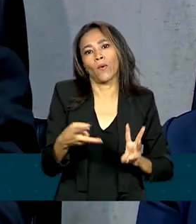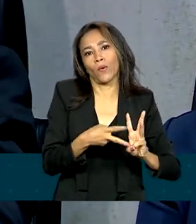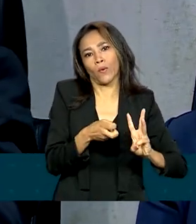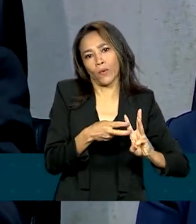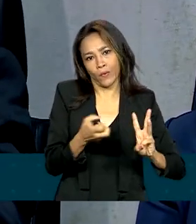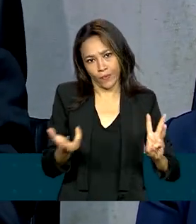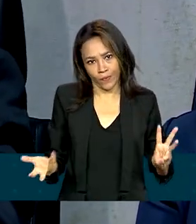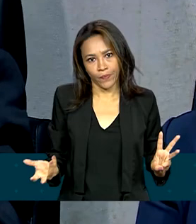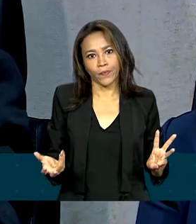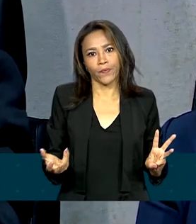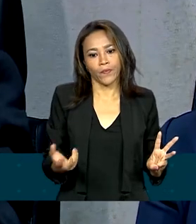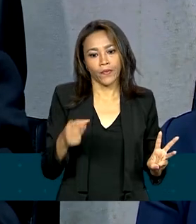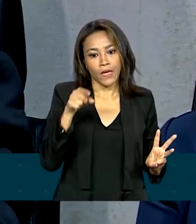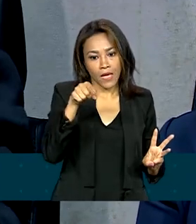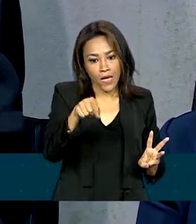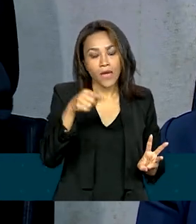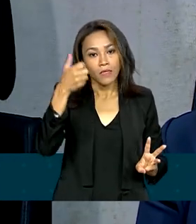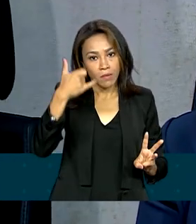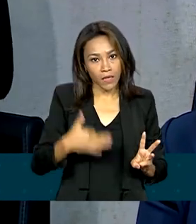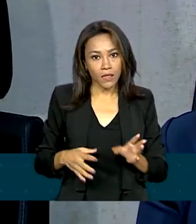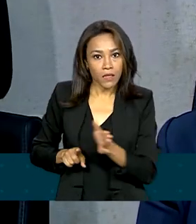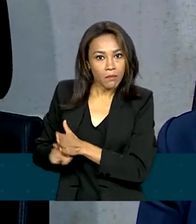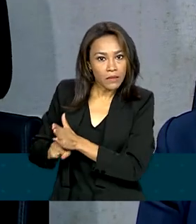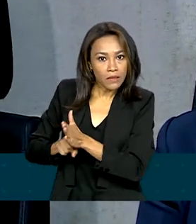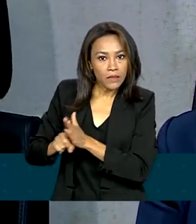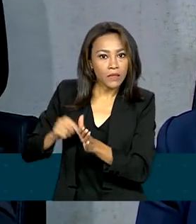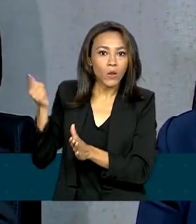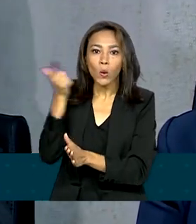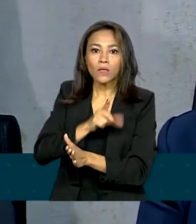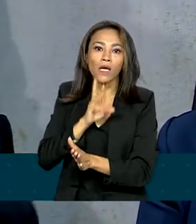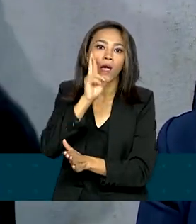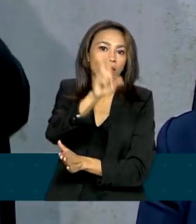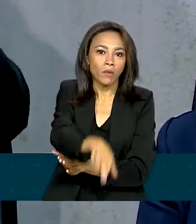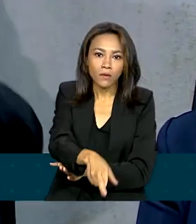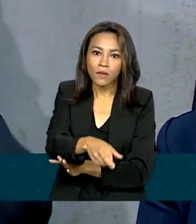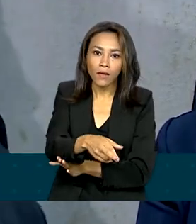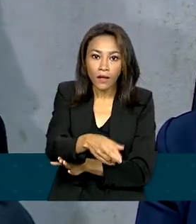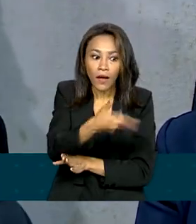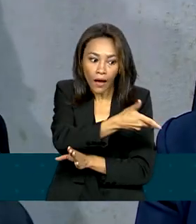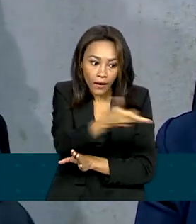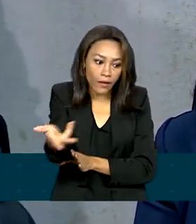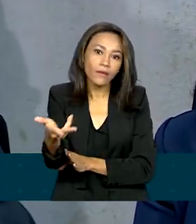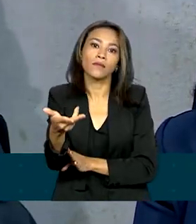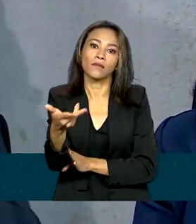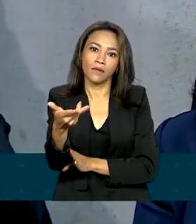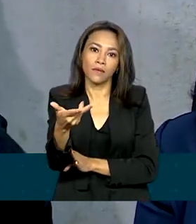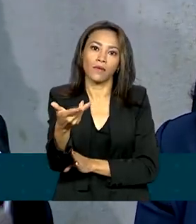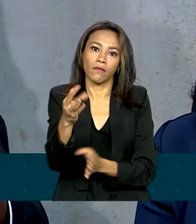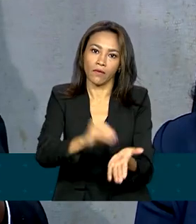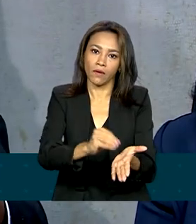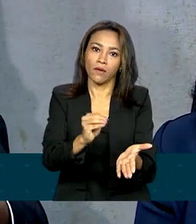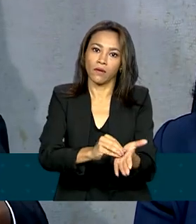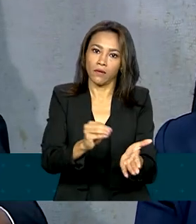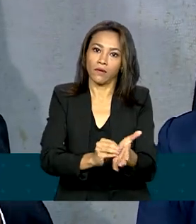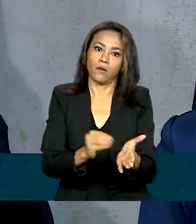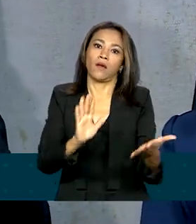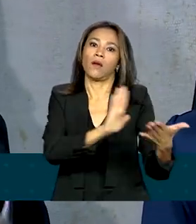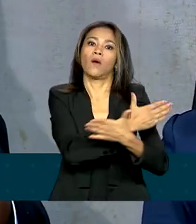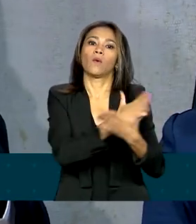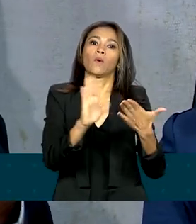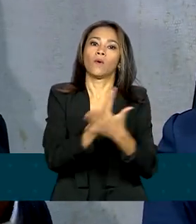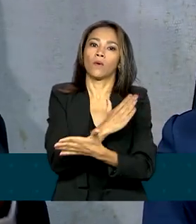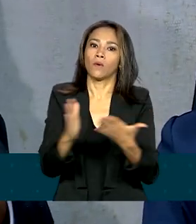o recenseamento não consegue responder a este preconceito, alguns se